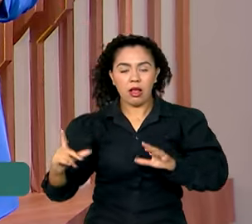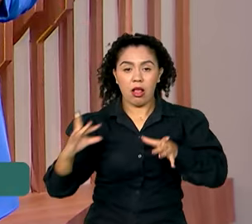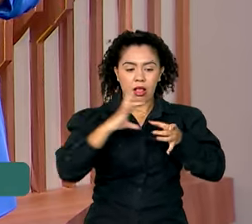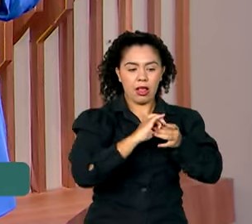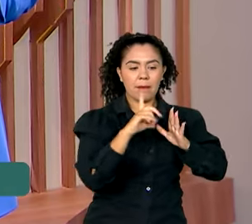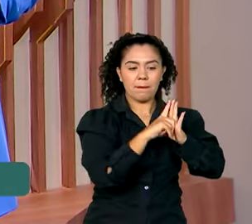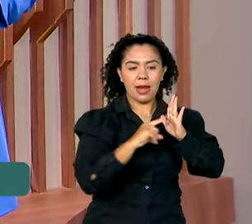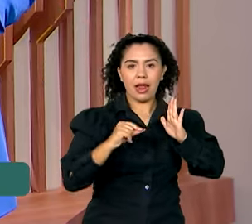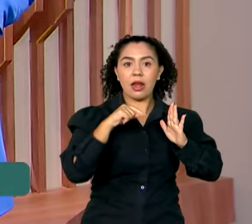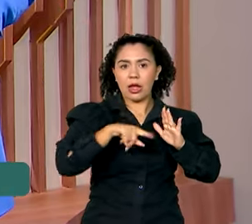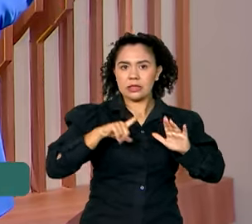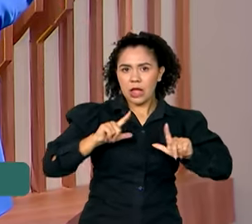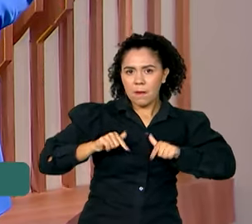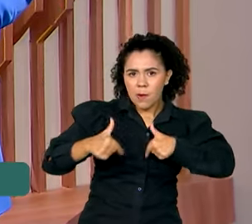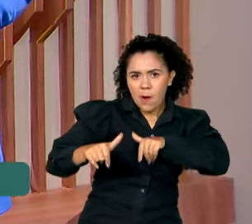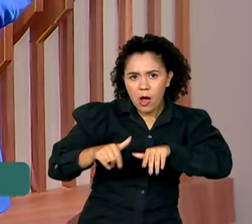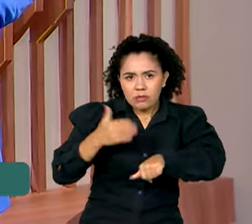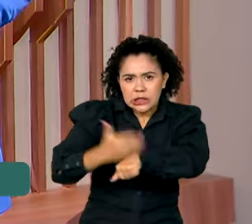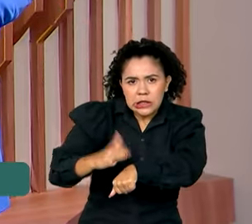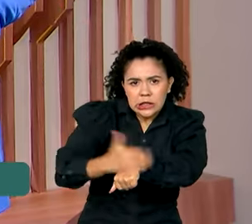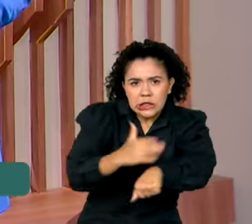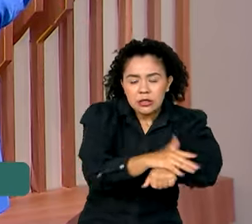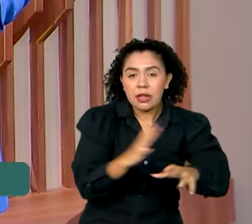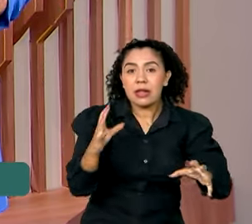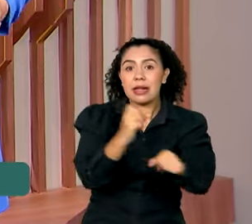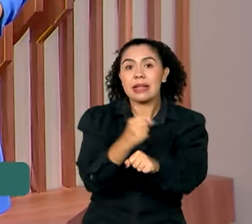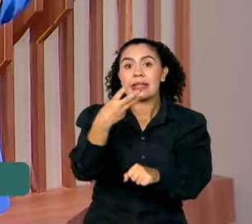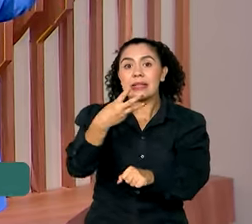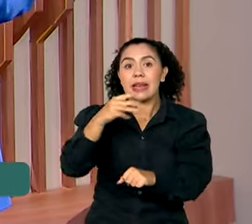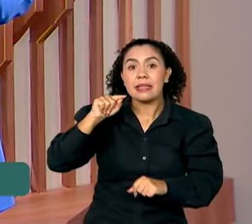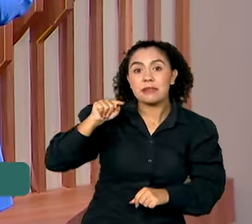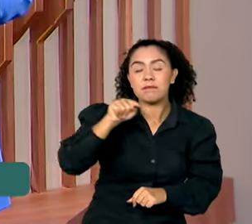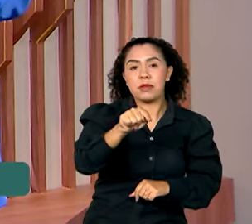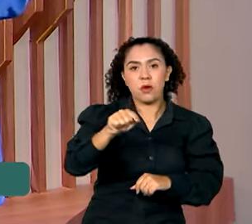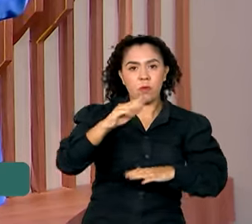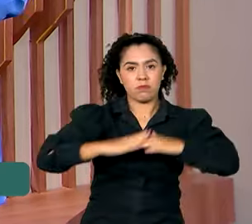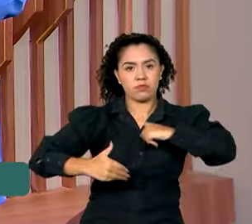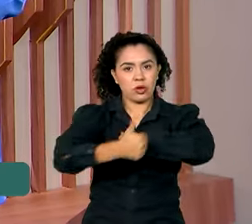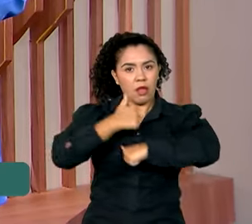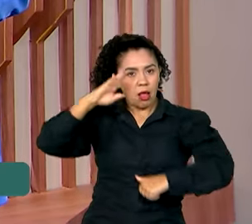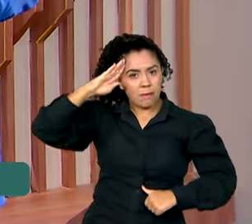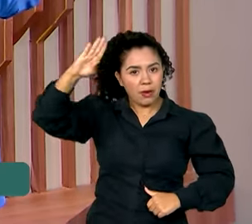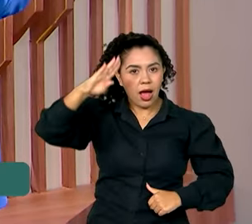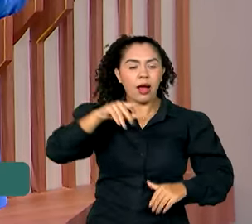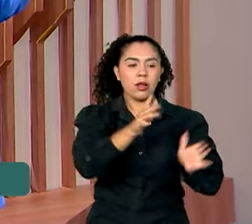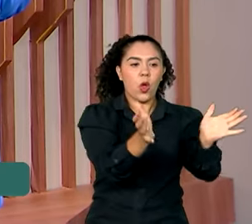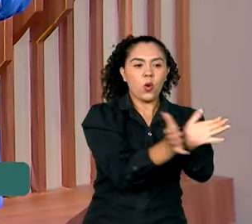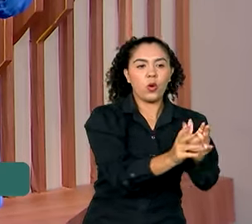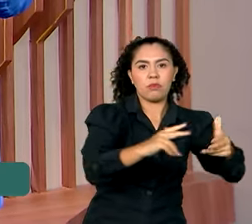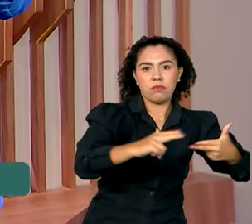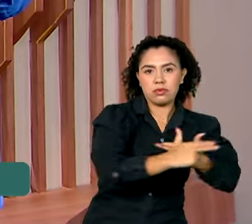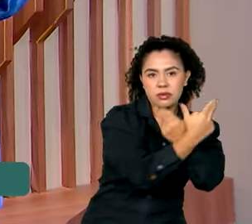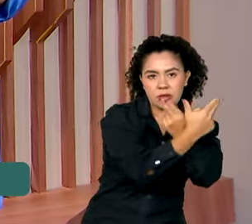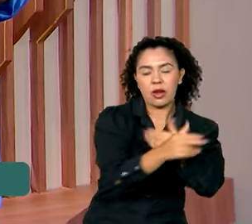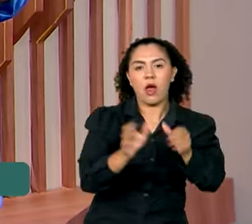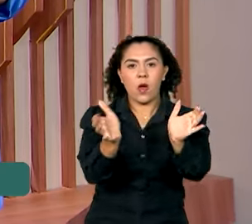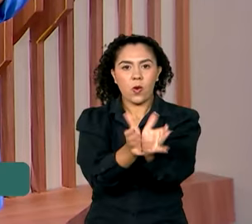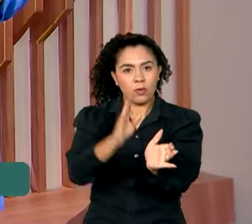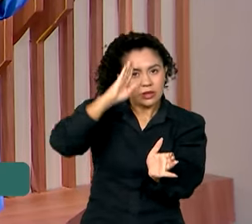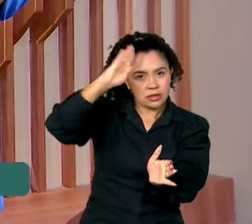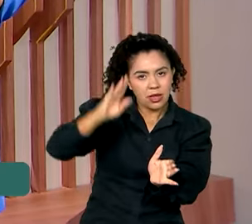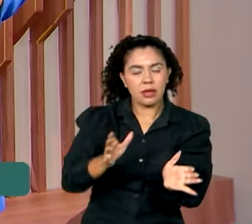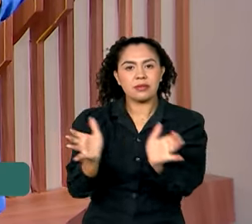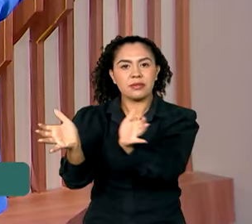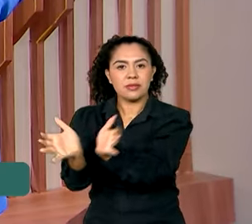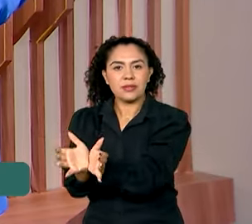treinamento deste ano reuniu 3 mil militares da Marinha, Exército e Aeronáutica, além de tropas de outros 10 países,